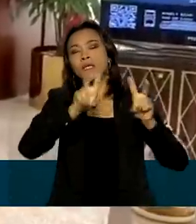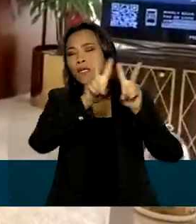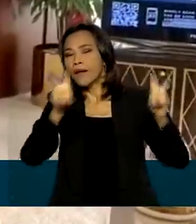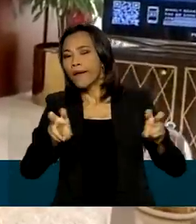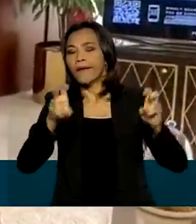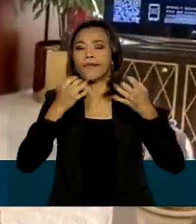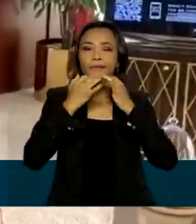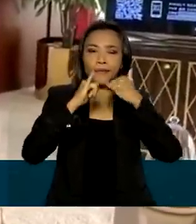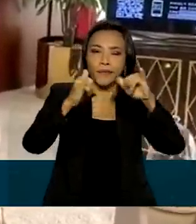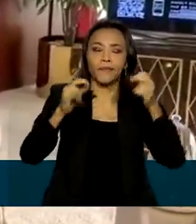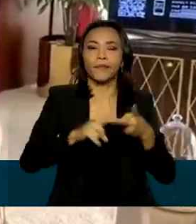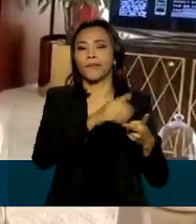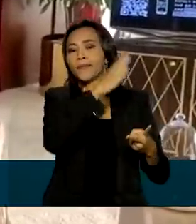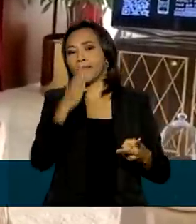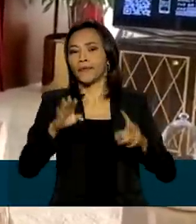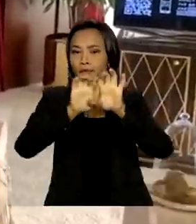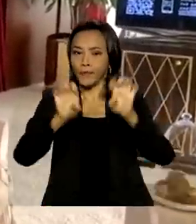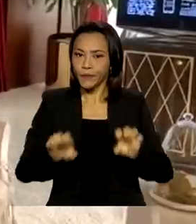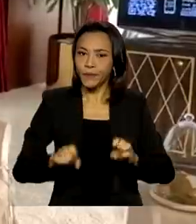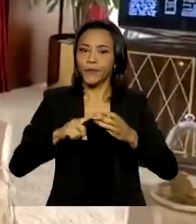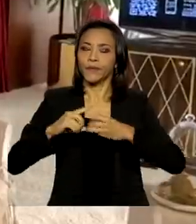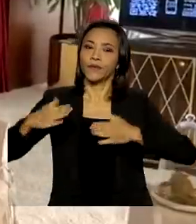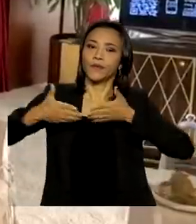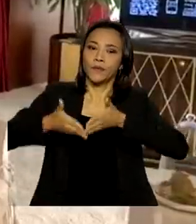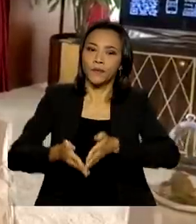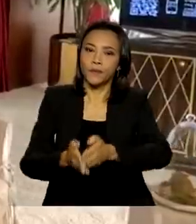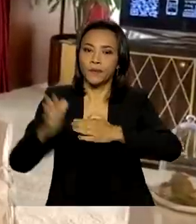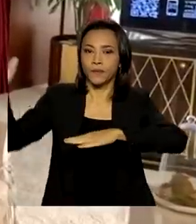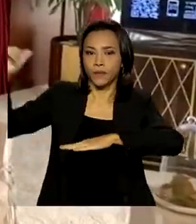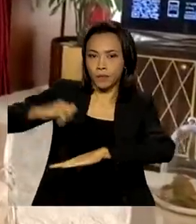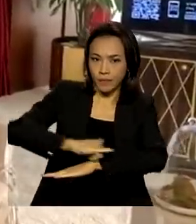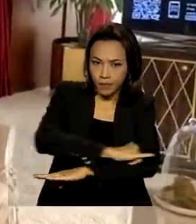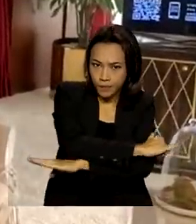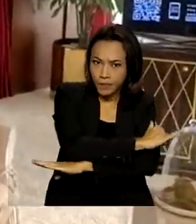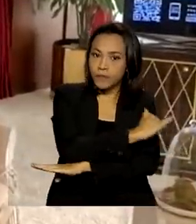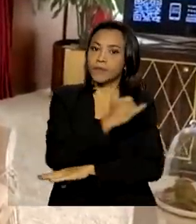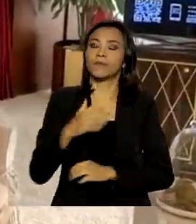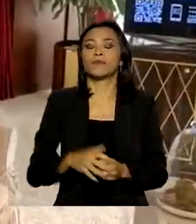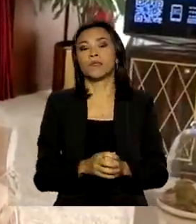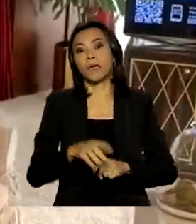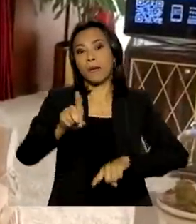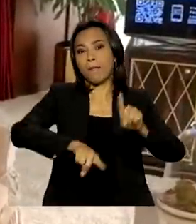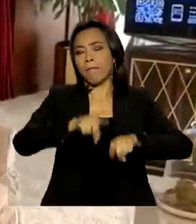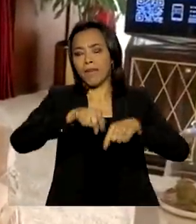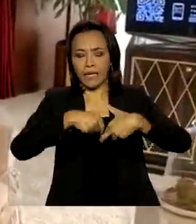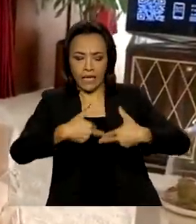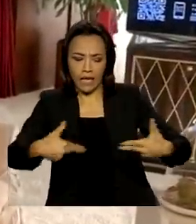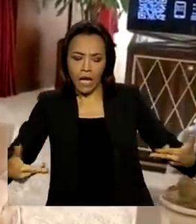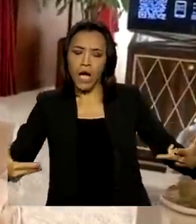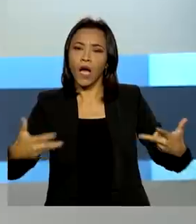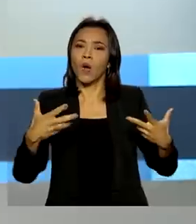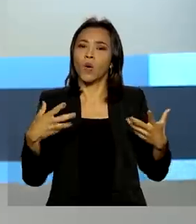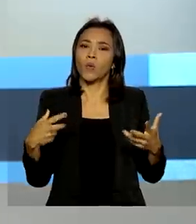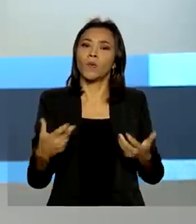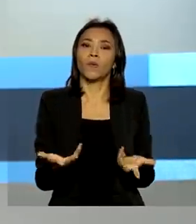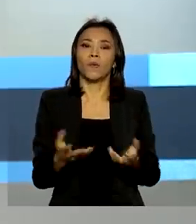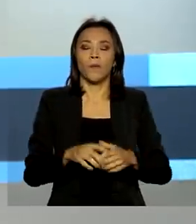em estrutura, portos, aeroportos, material de defesa, material da nossa Embraer.